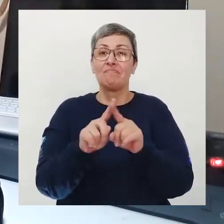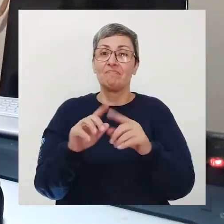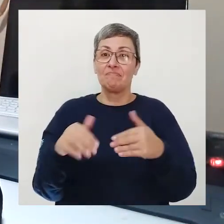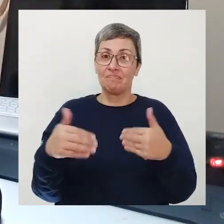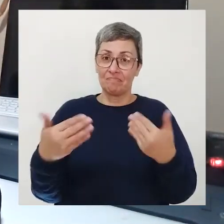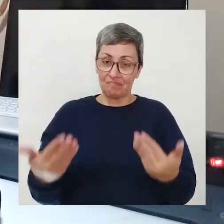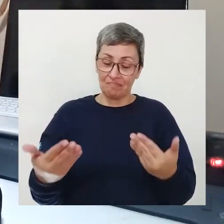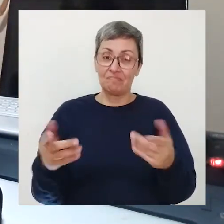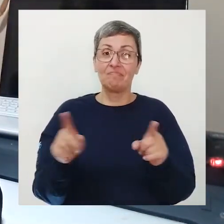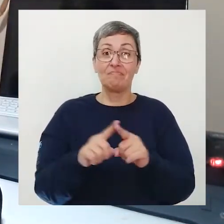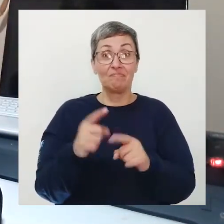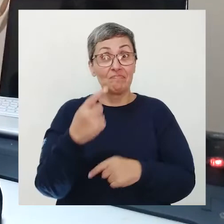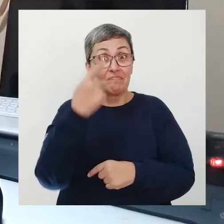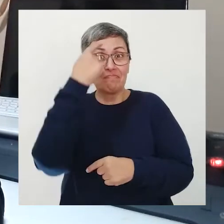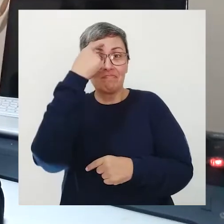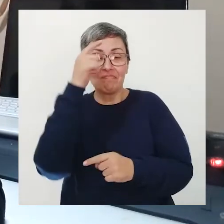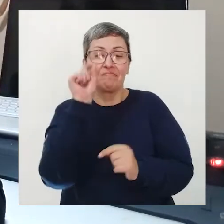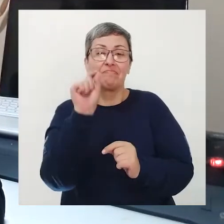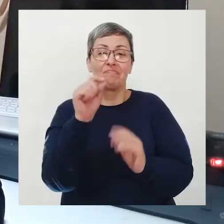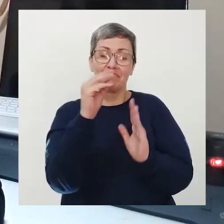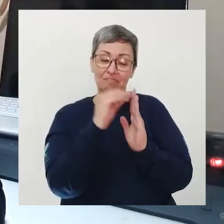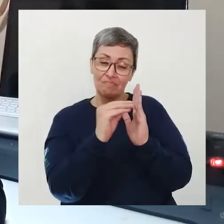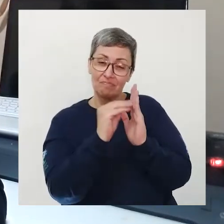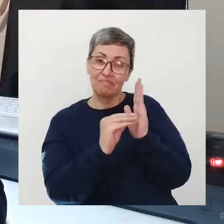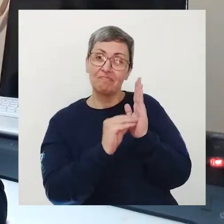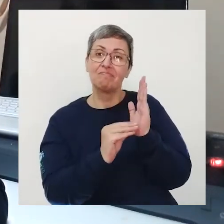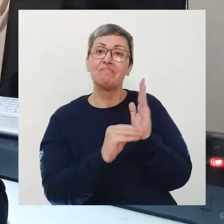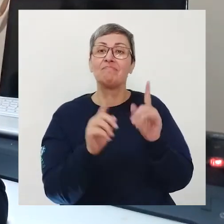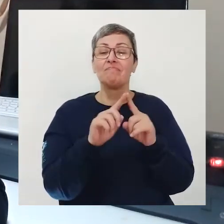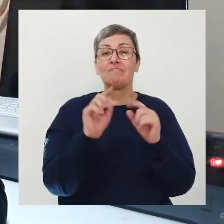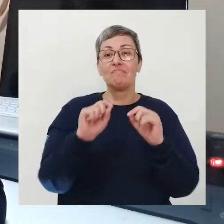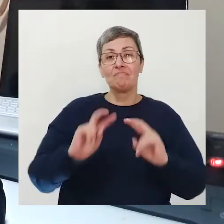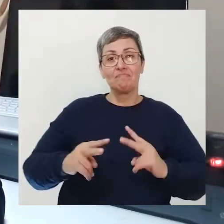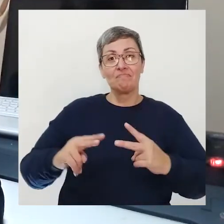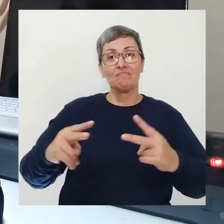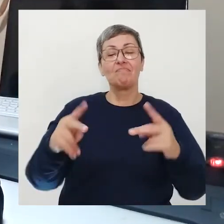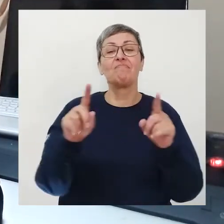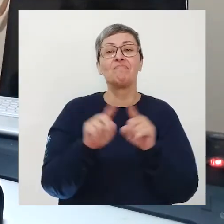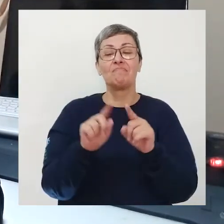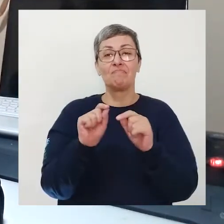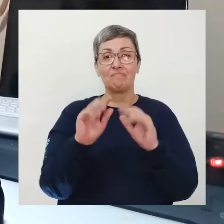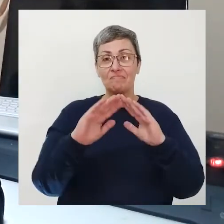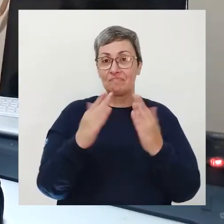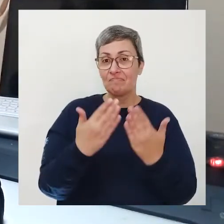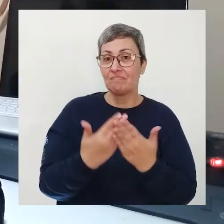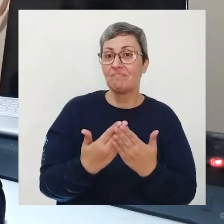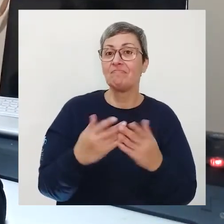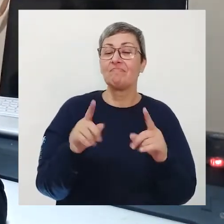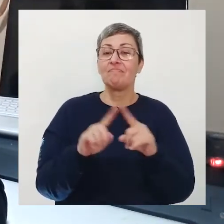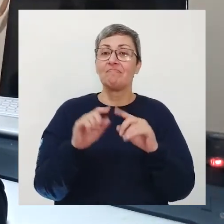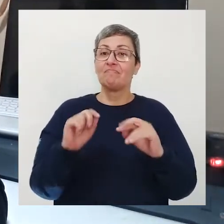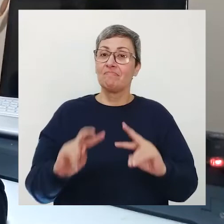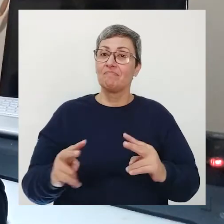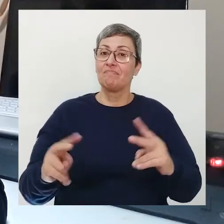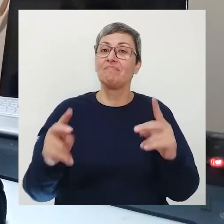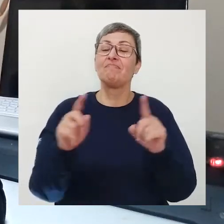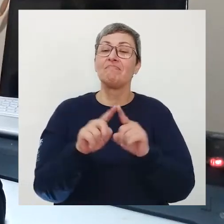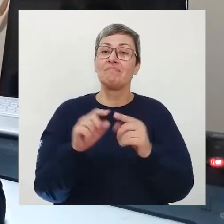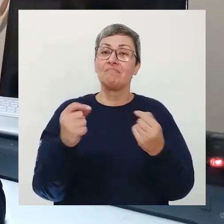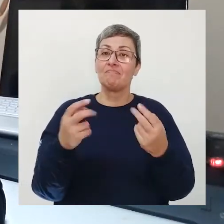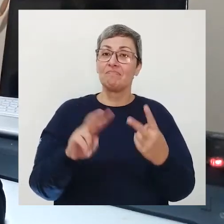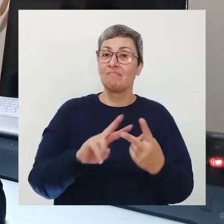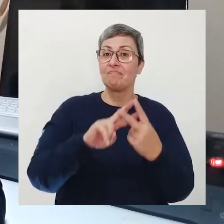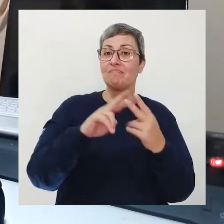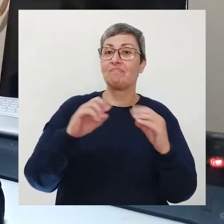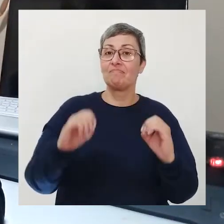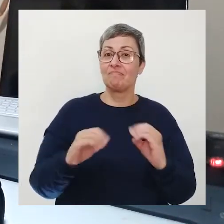é isso pense nisso faça um registro e compartilhe compartilhe na sua escola compartilhe em